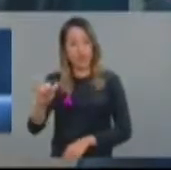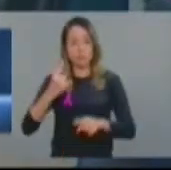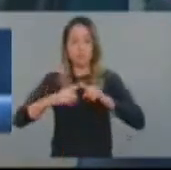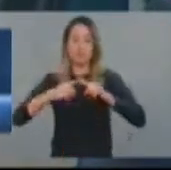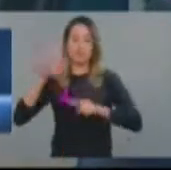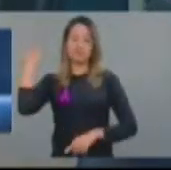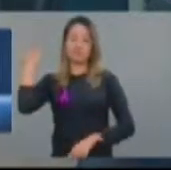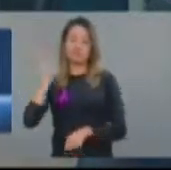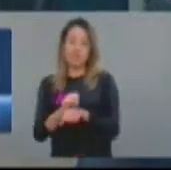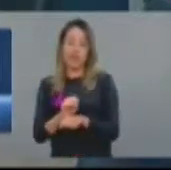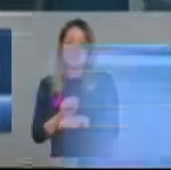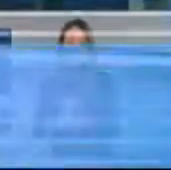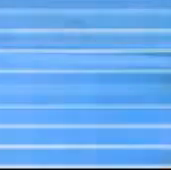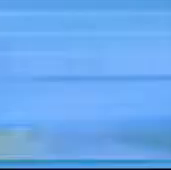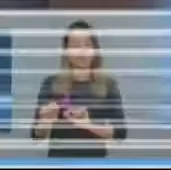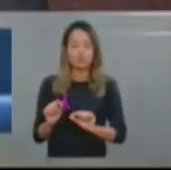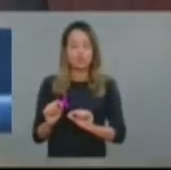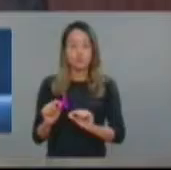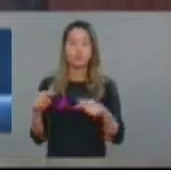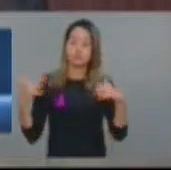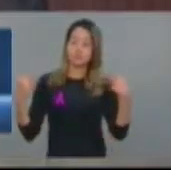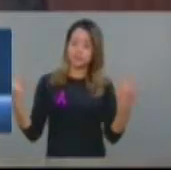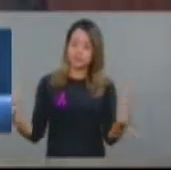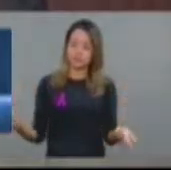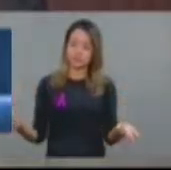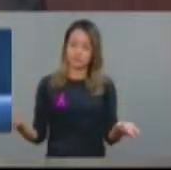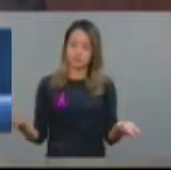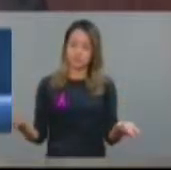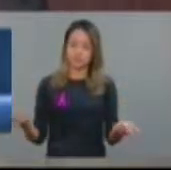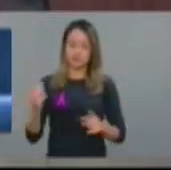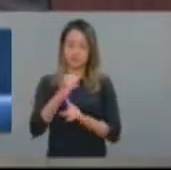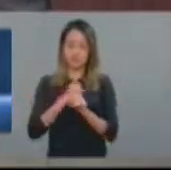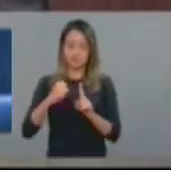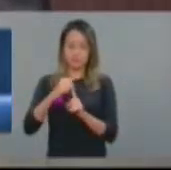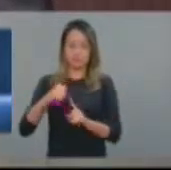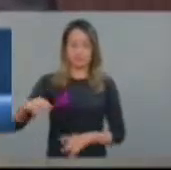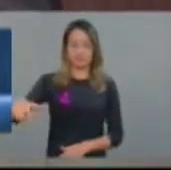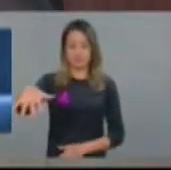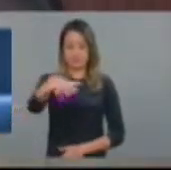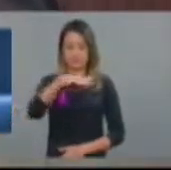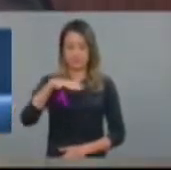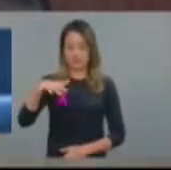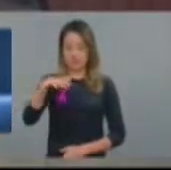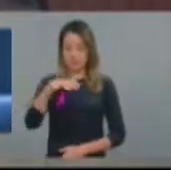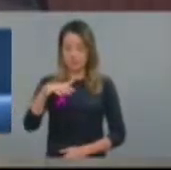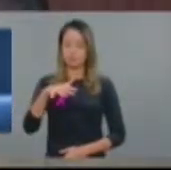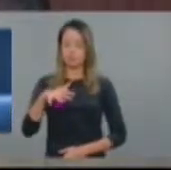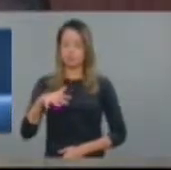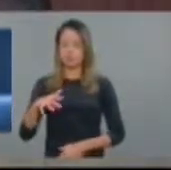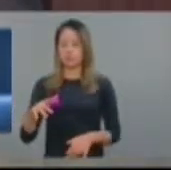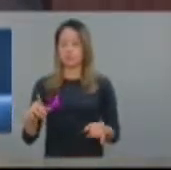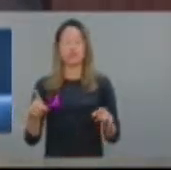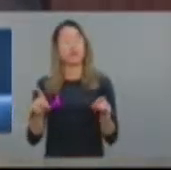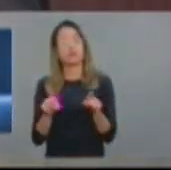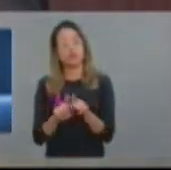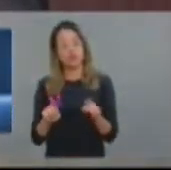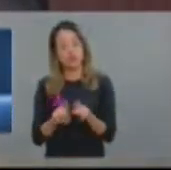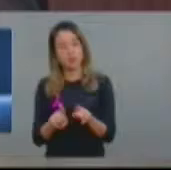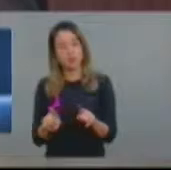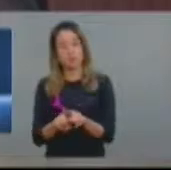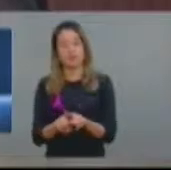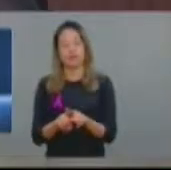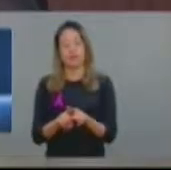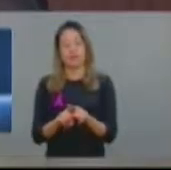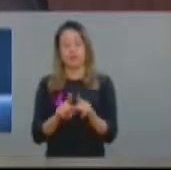principal realmente para a nossa região. A apresentação à sociedade e também ao trade turístico e à